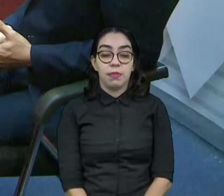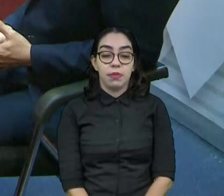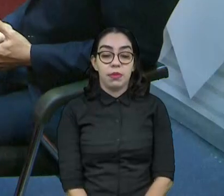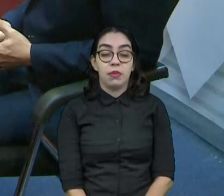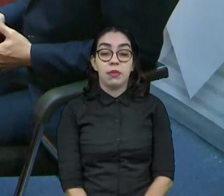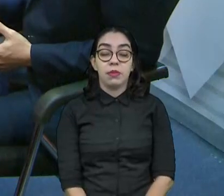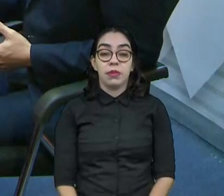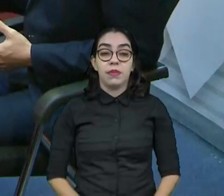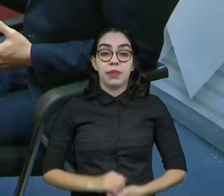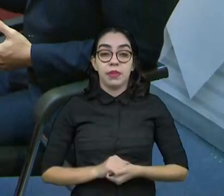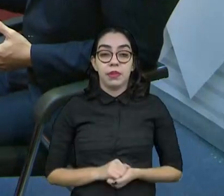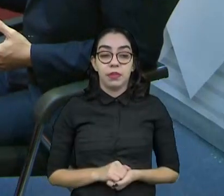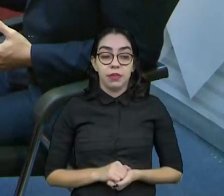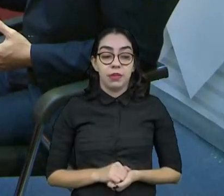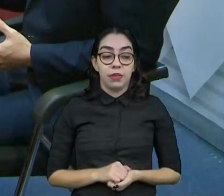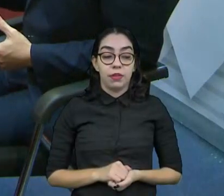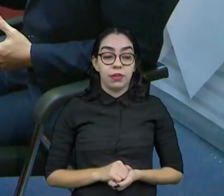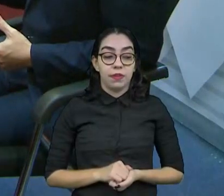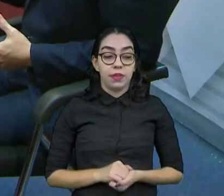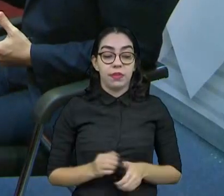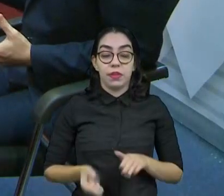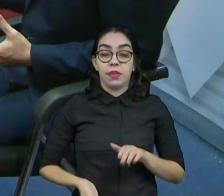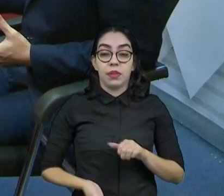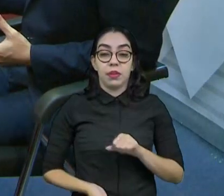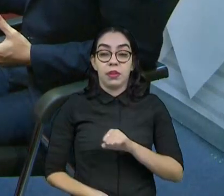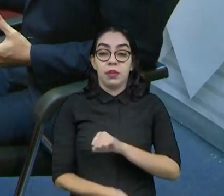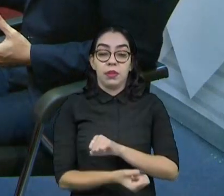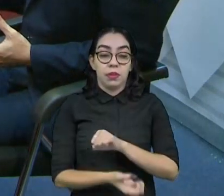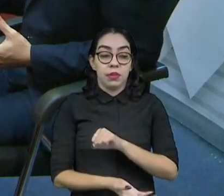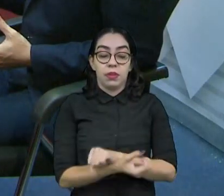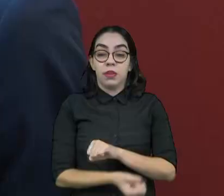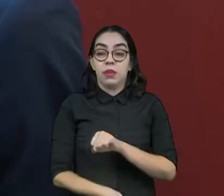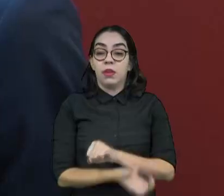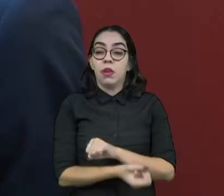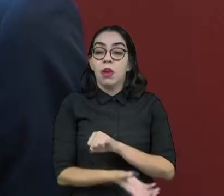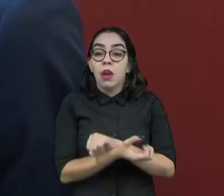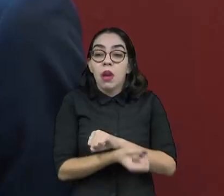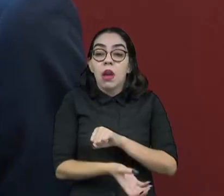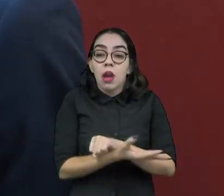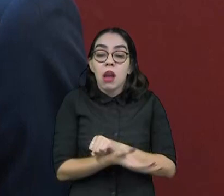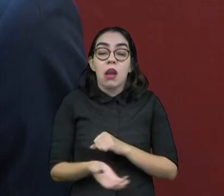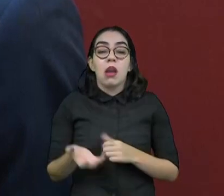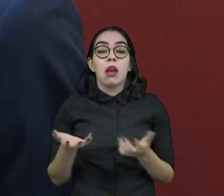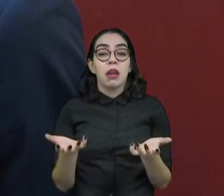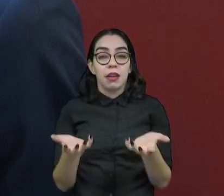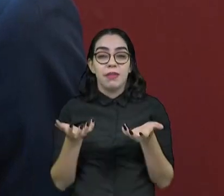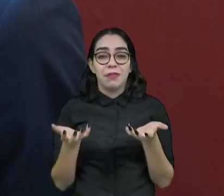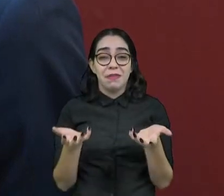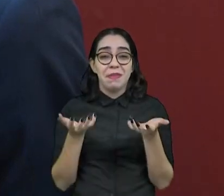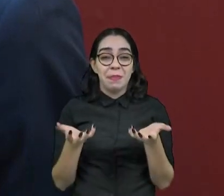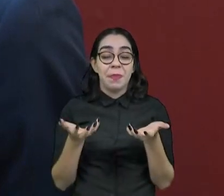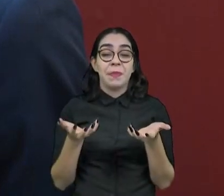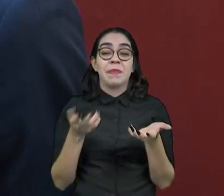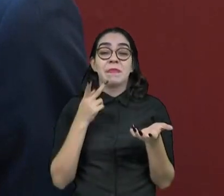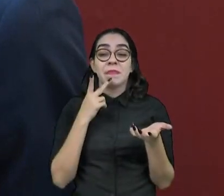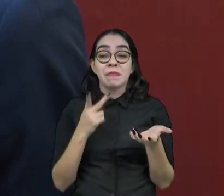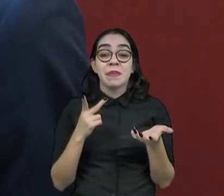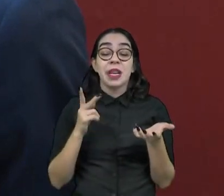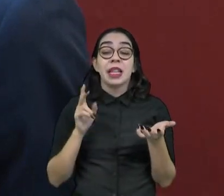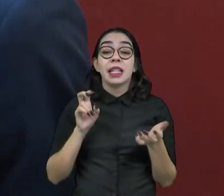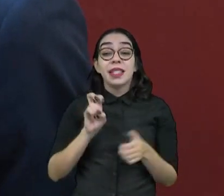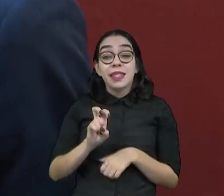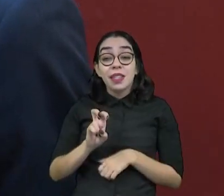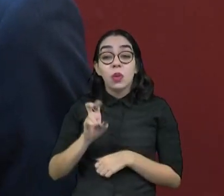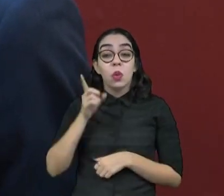pauta agora, eu usaria a palavra que chega a ser absurdo. Ele quer criminalizar qualquer pesquisa que, 5 dias antes da eleição, dê